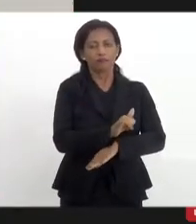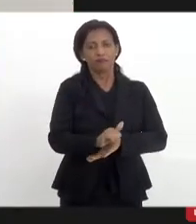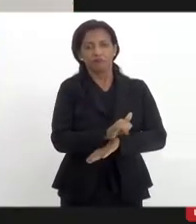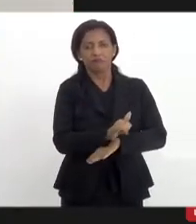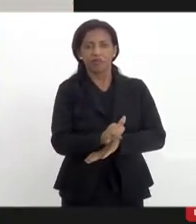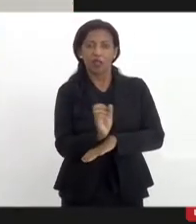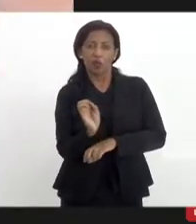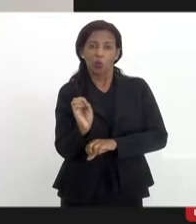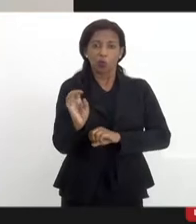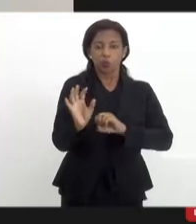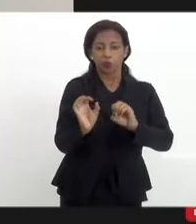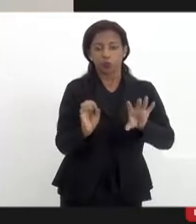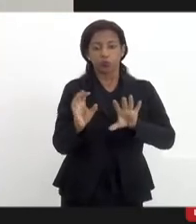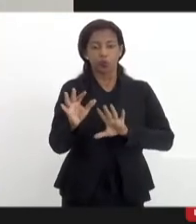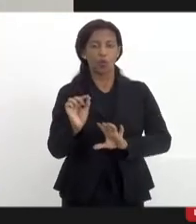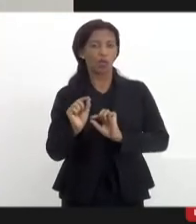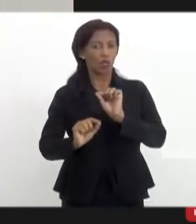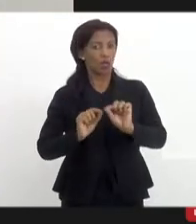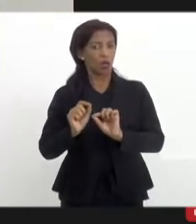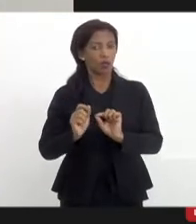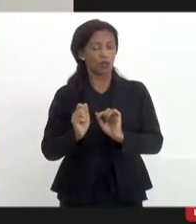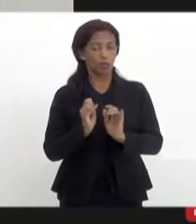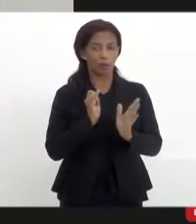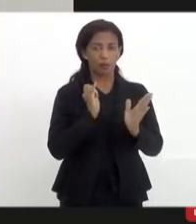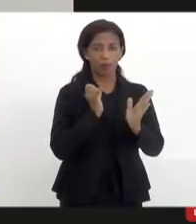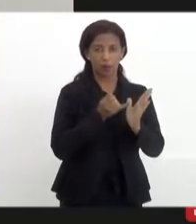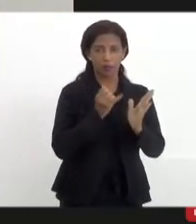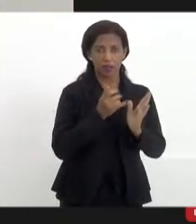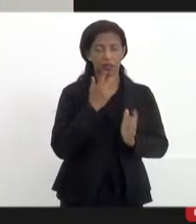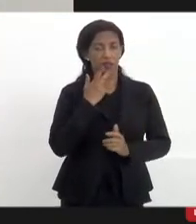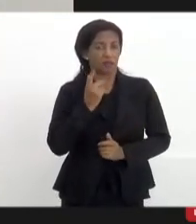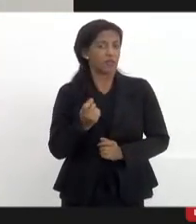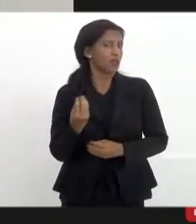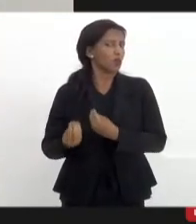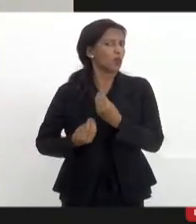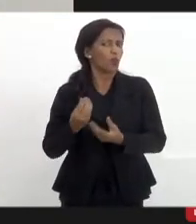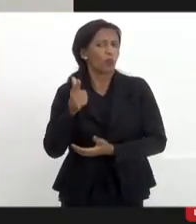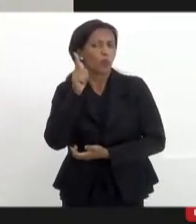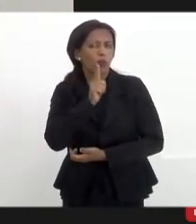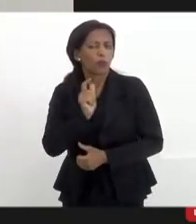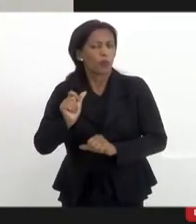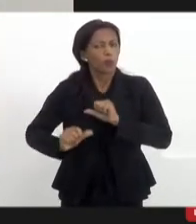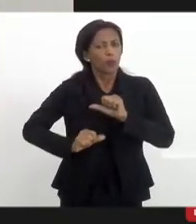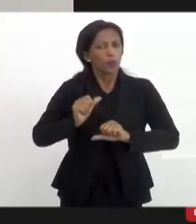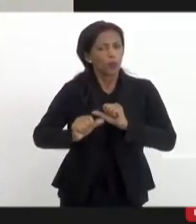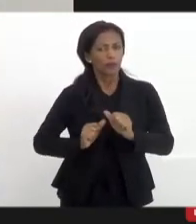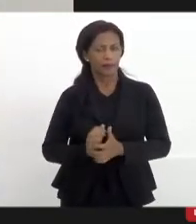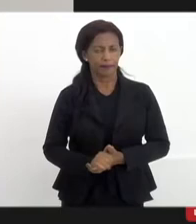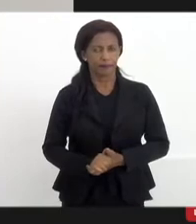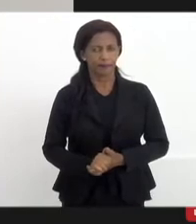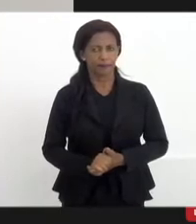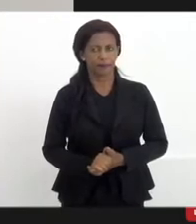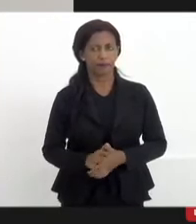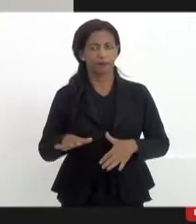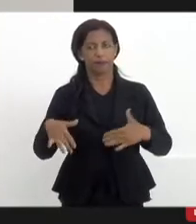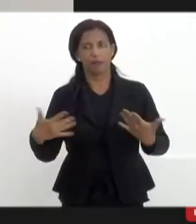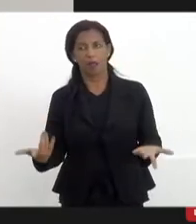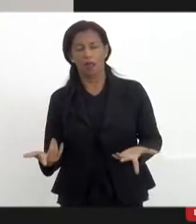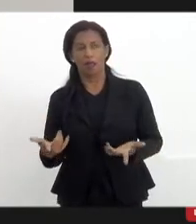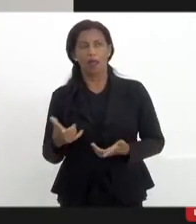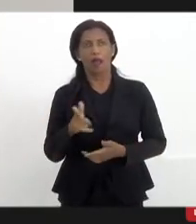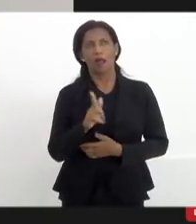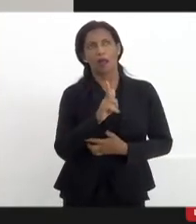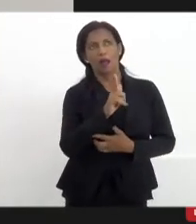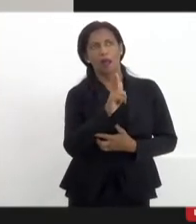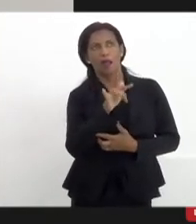jogando, porque é isso que a gente está fazendo nessa publicação nossa. É jogar como é que a gente consegue mudar isso. A agência de notícias da